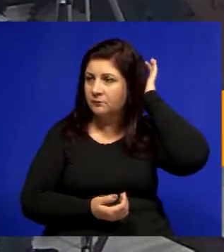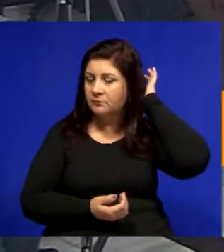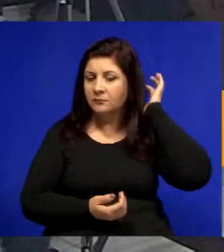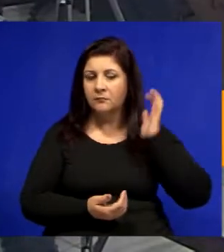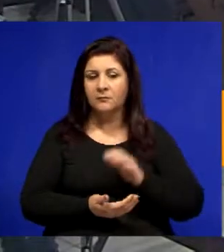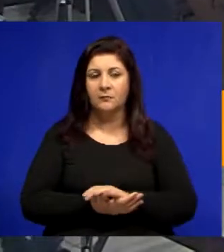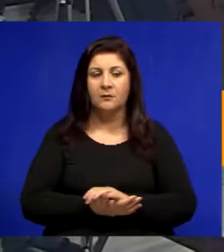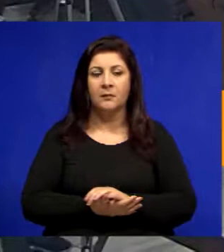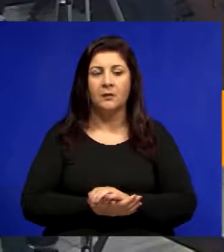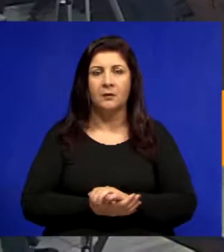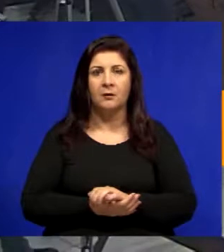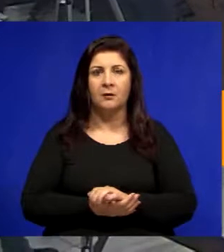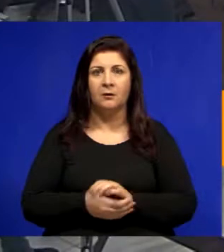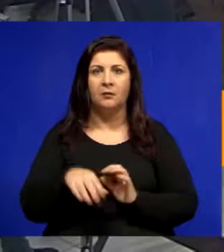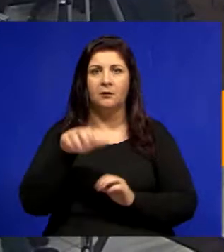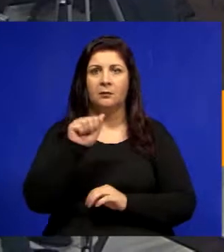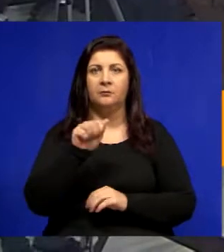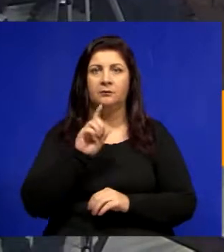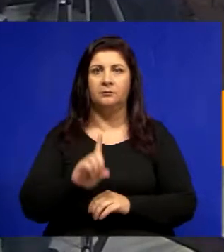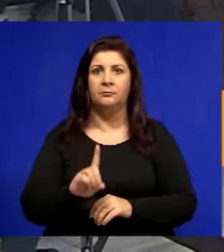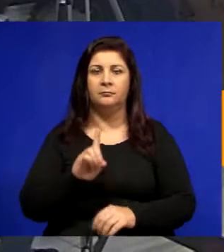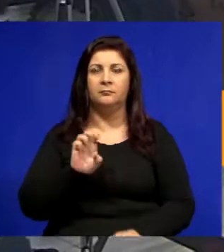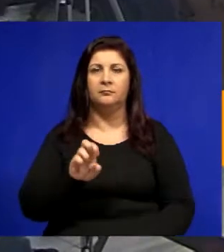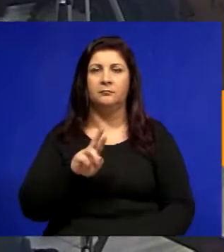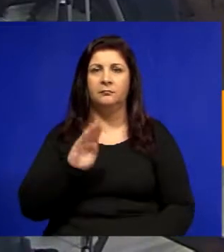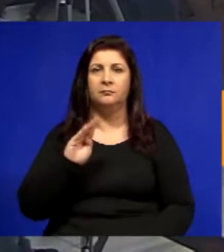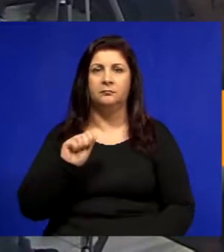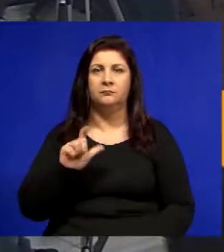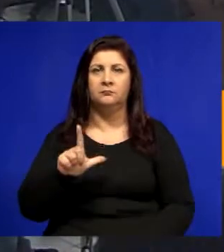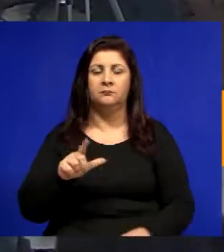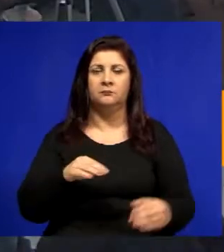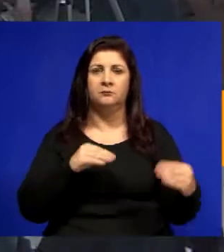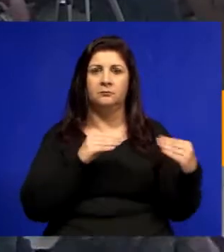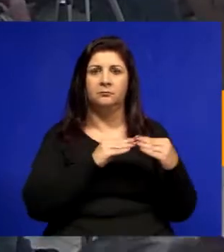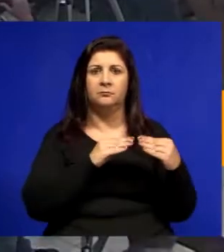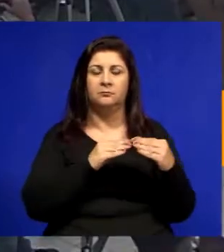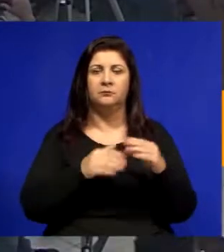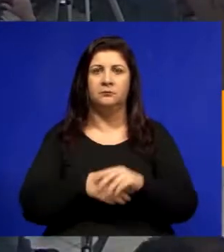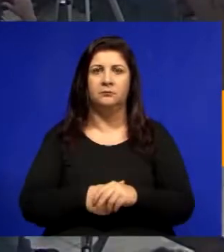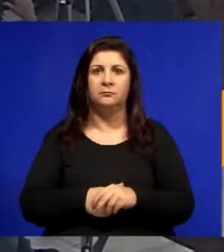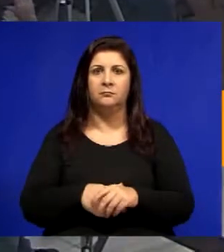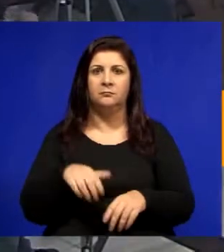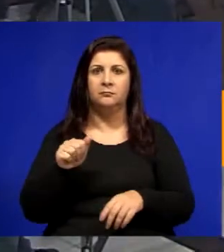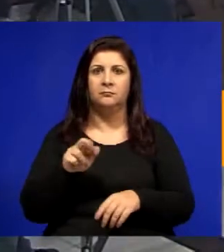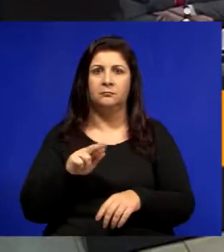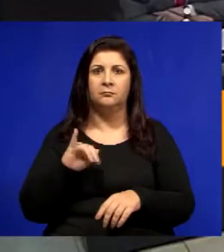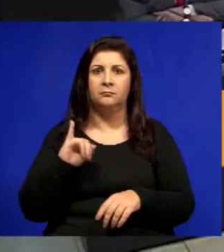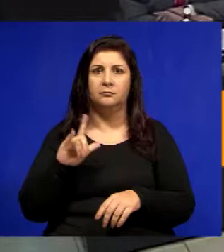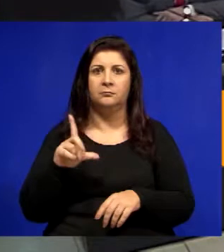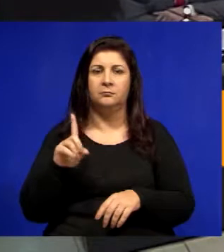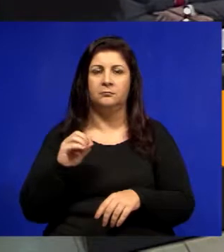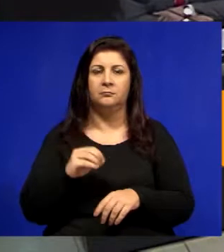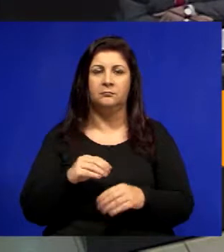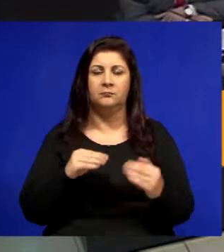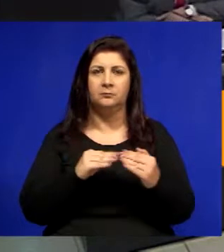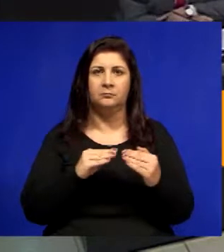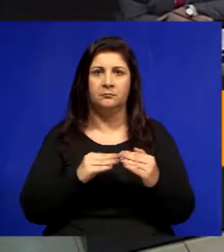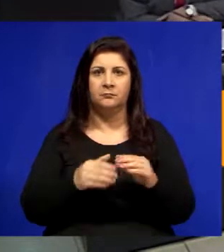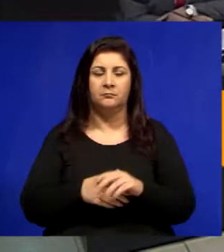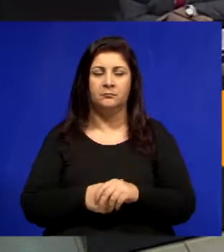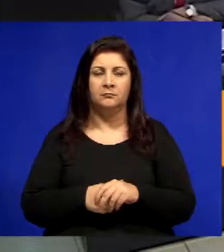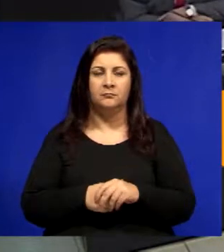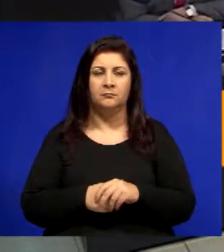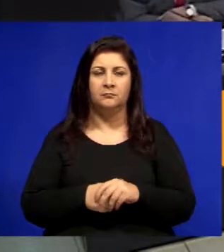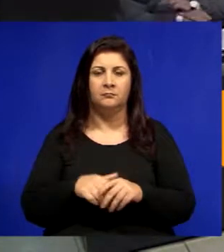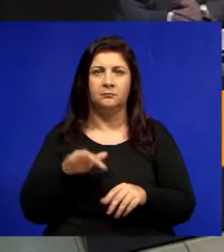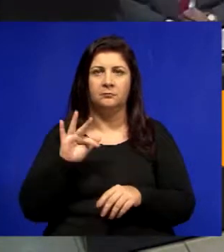Como vota a vereadora Aderbal Sodré Favorável Como vota a vereadora Arildo Batista Favorável Como vota a